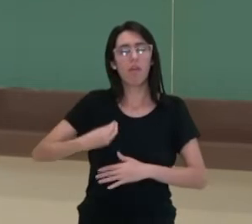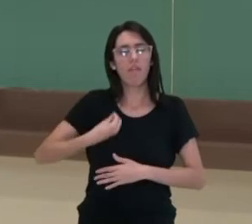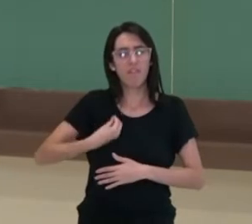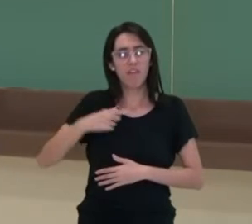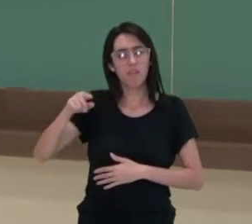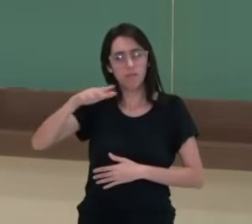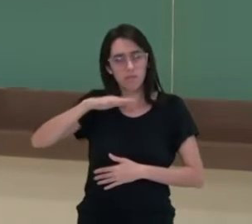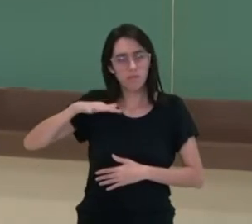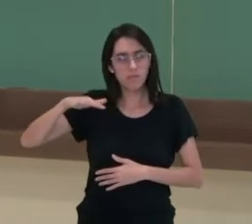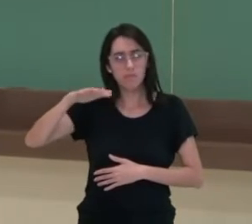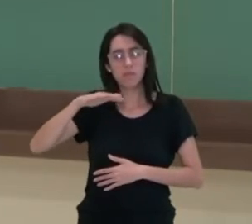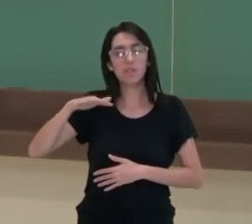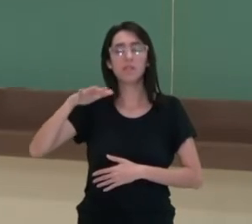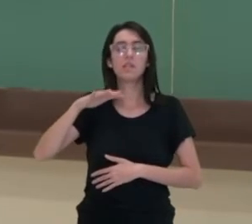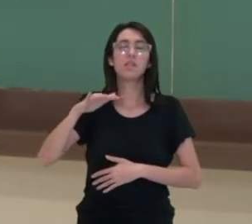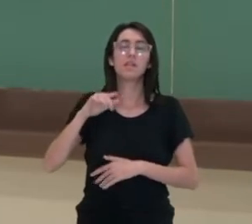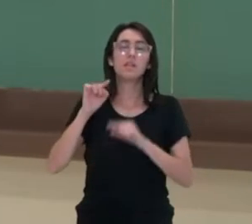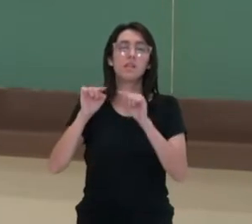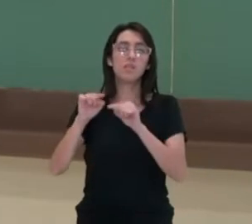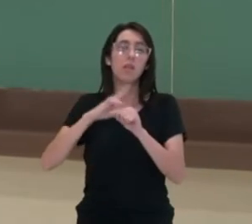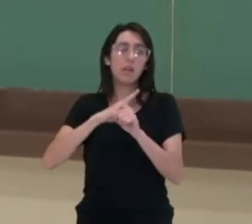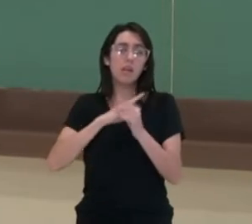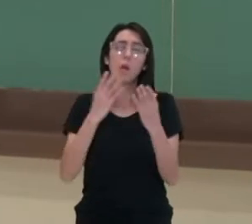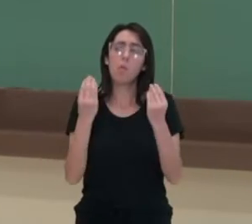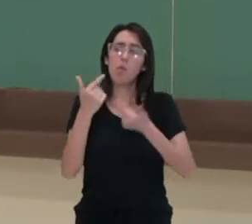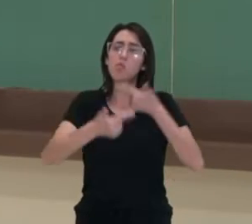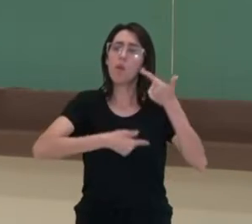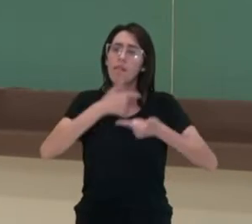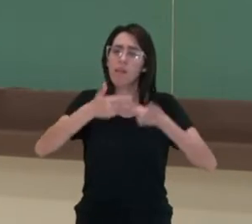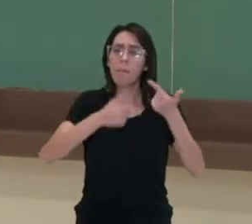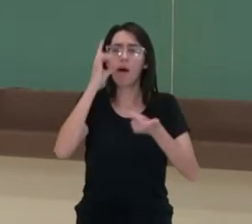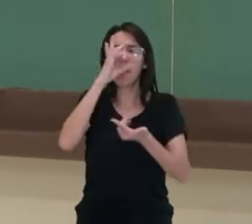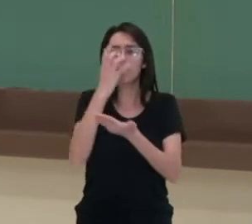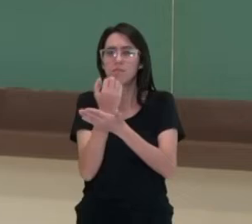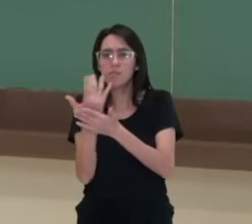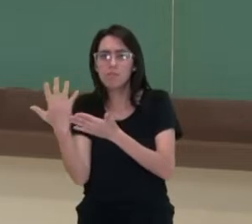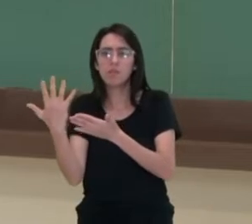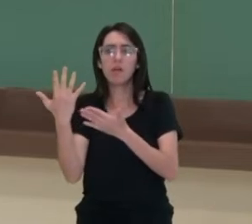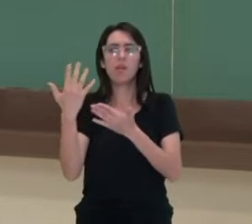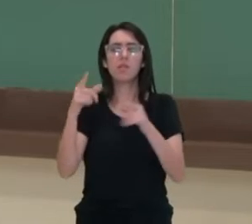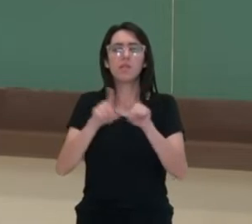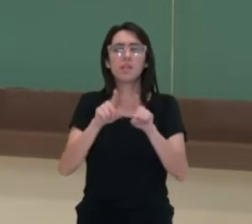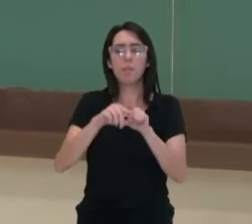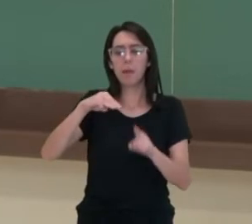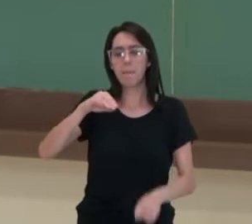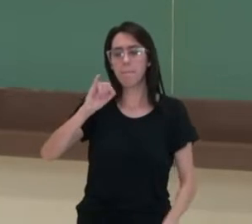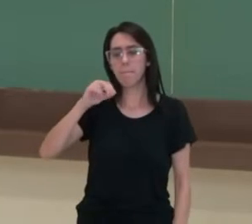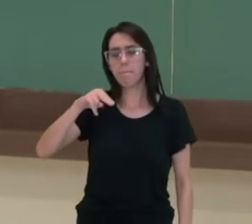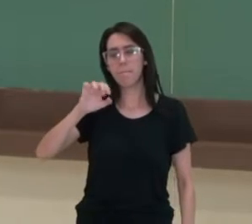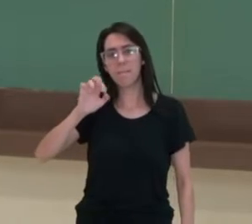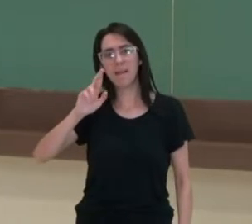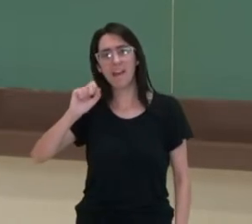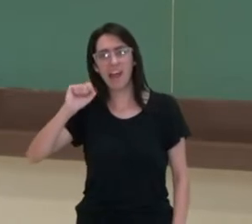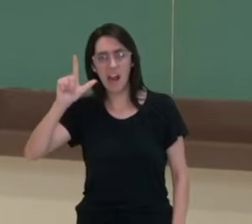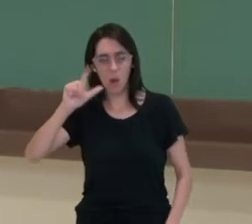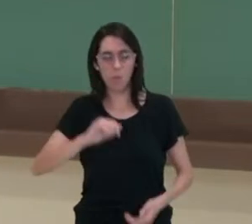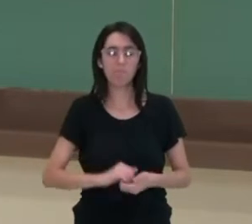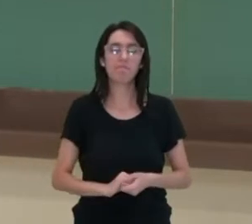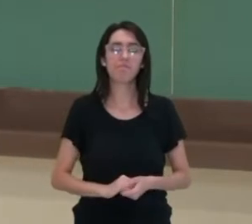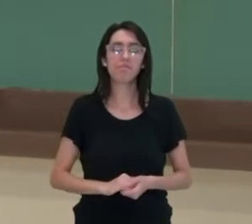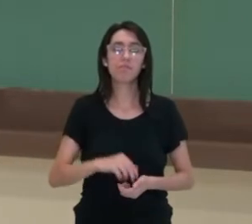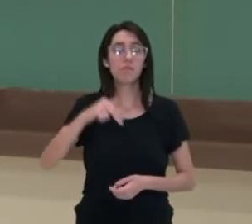infraestrutura ainda muito ligada ao extrativismo vegetal e mineral. Dentro da caracterização do estado da região